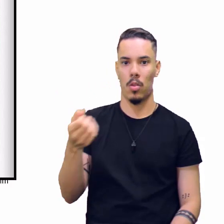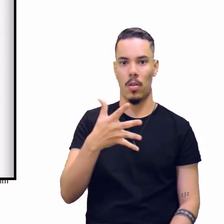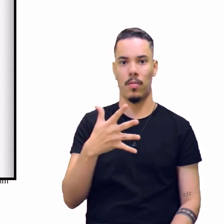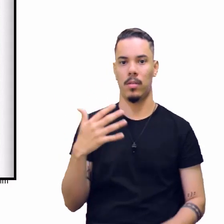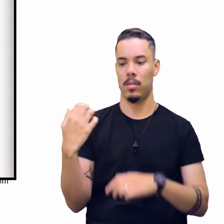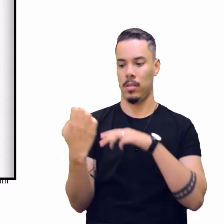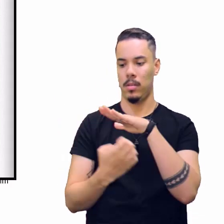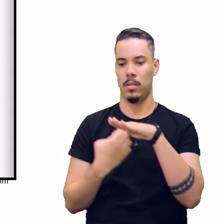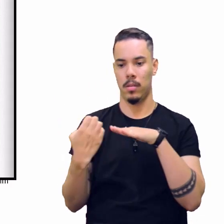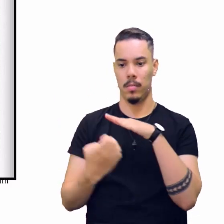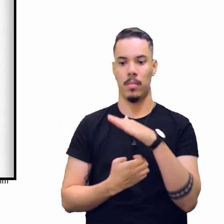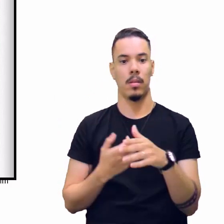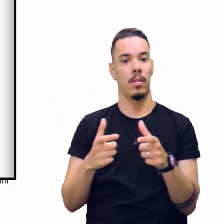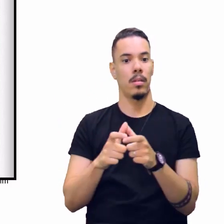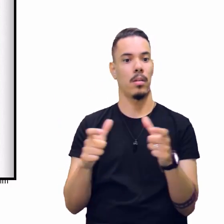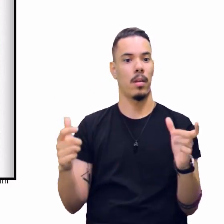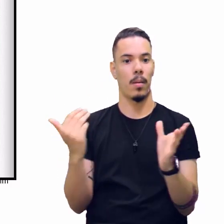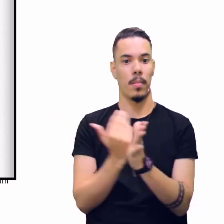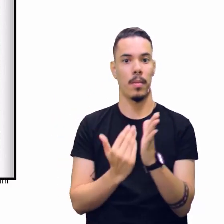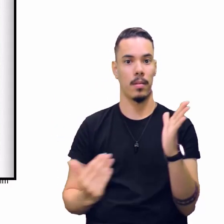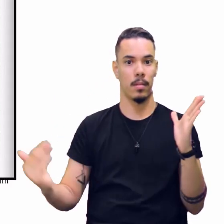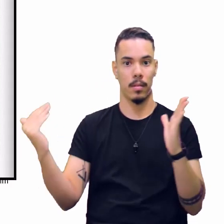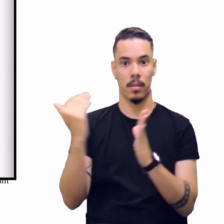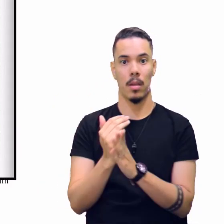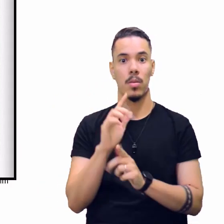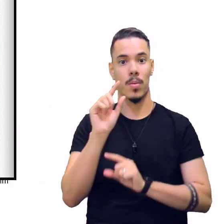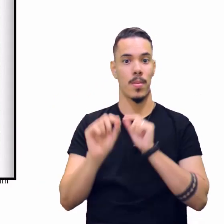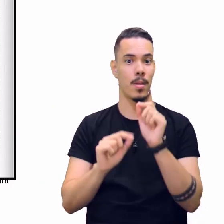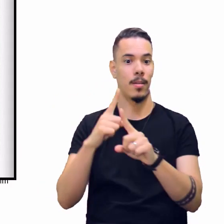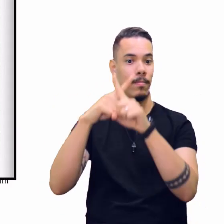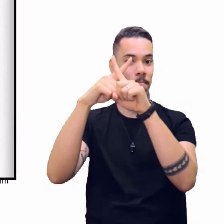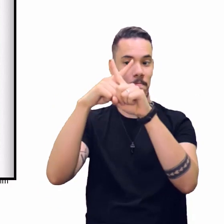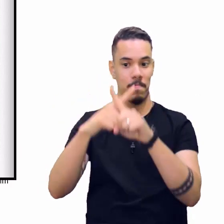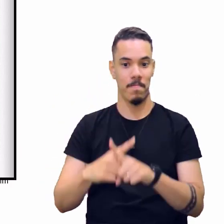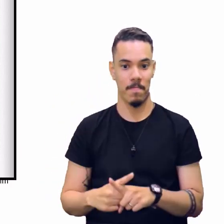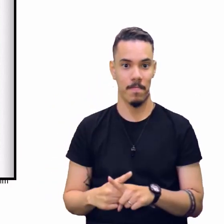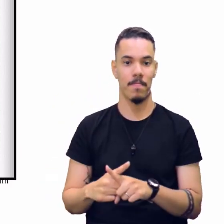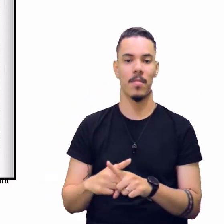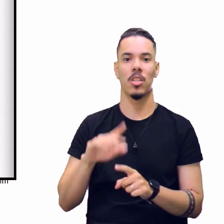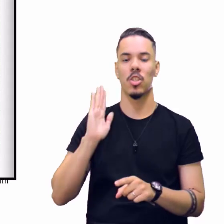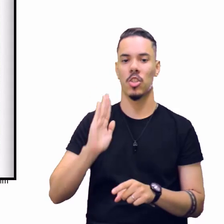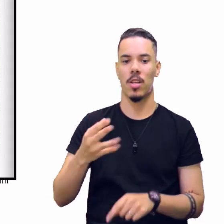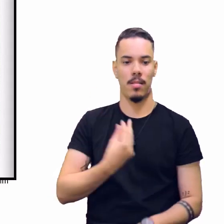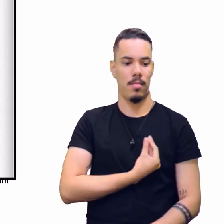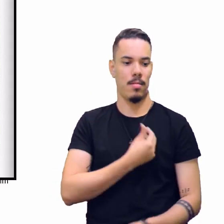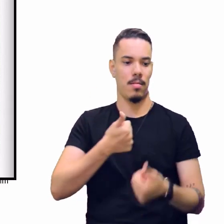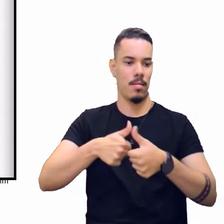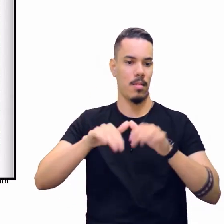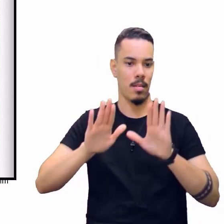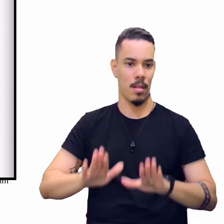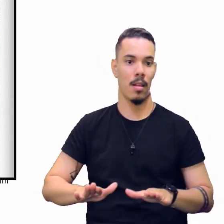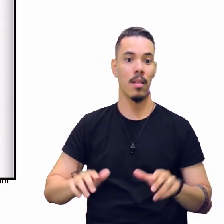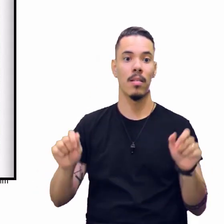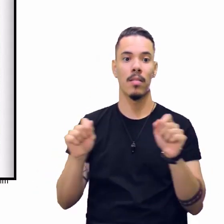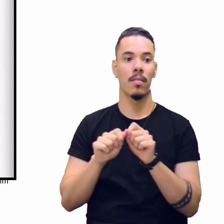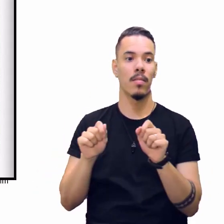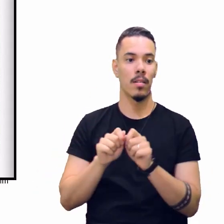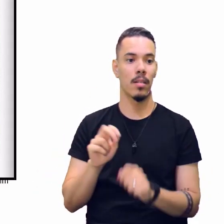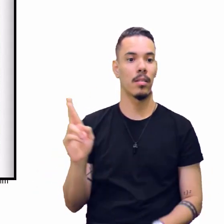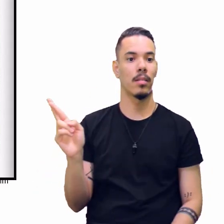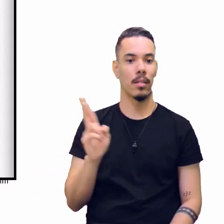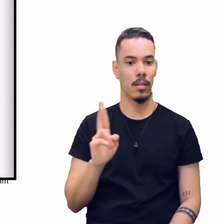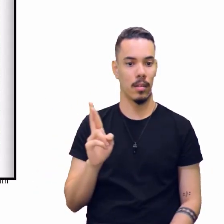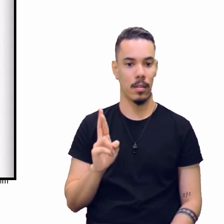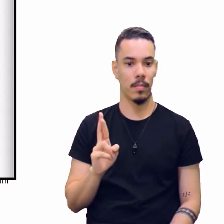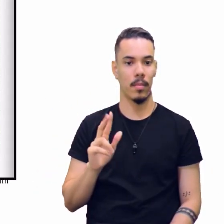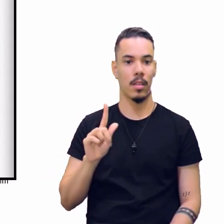competitividade das que estão instaladas. Olha essa reportagem feita por quem? Por